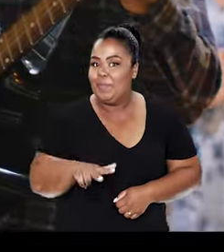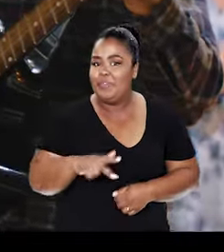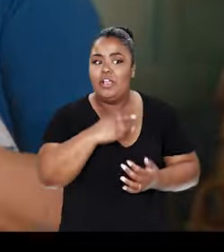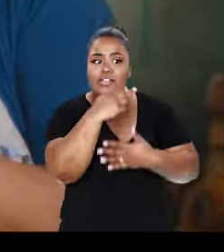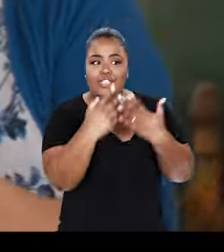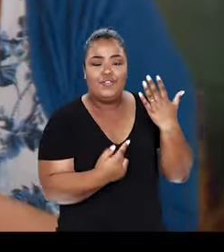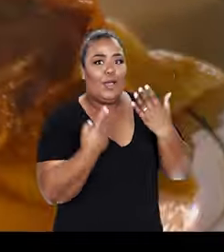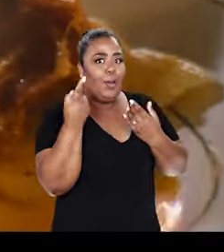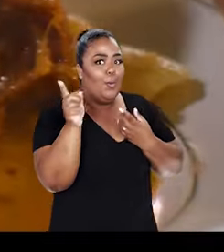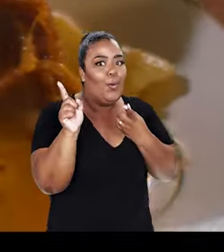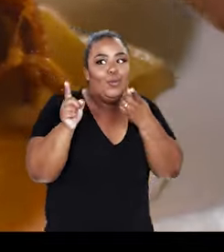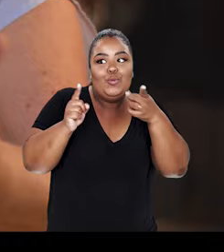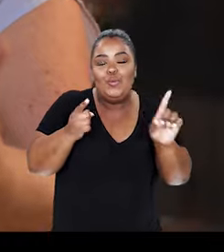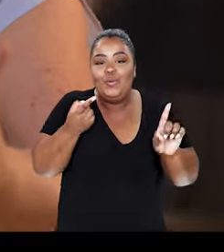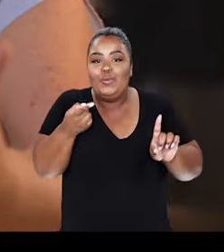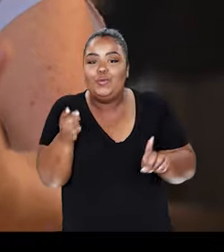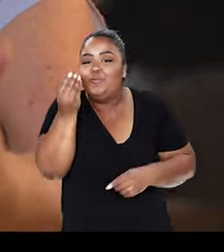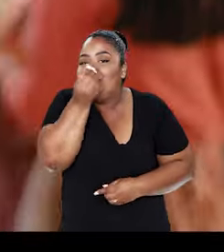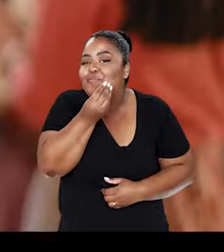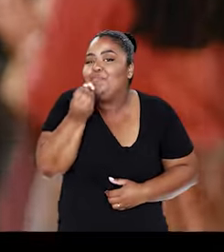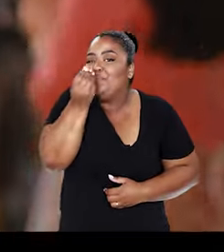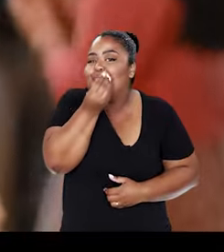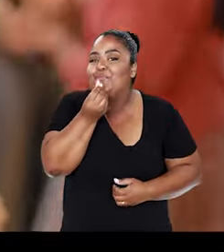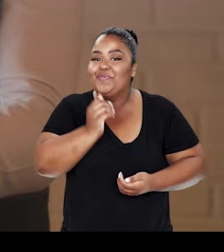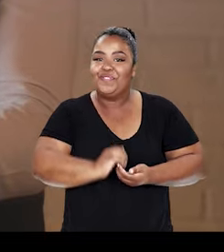E de muitos outros sabores.